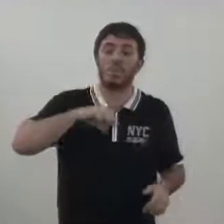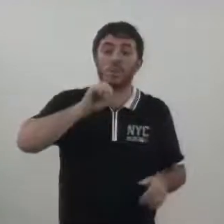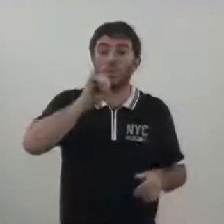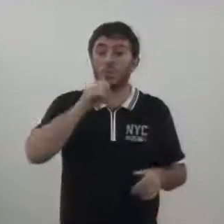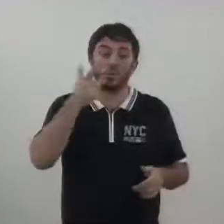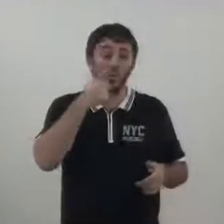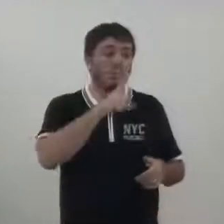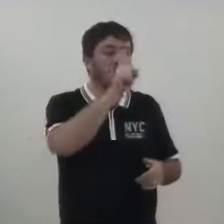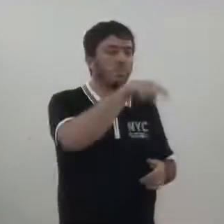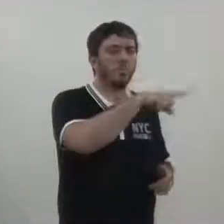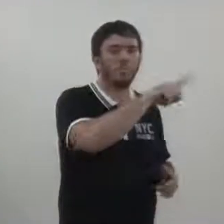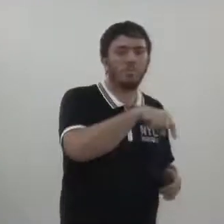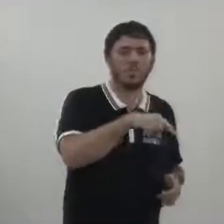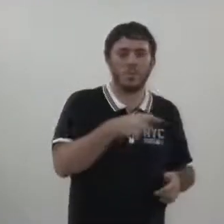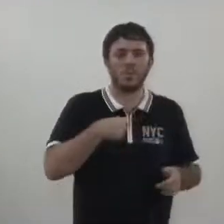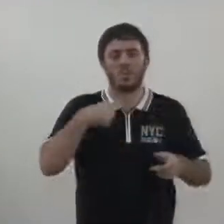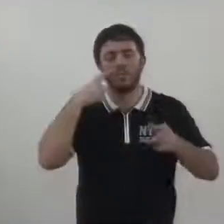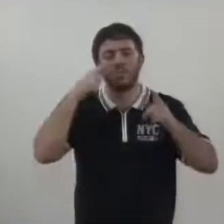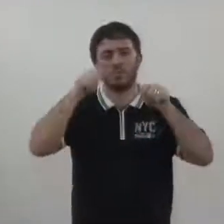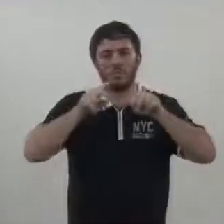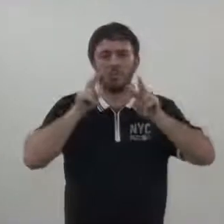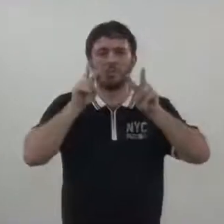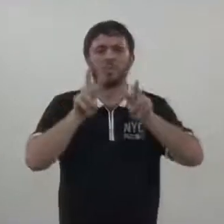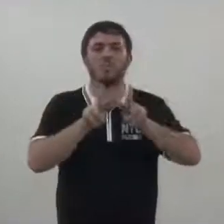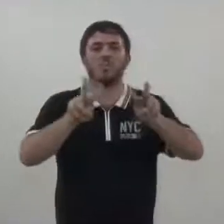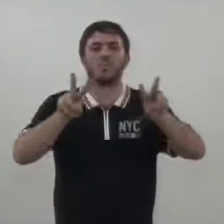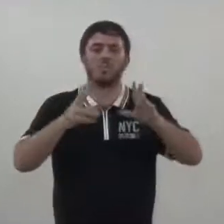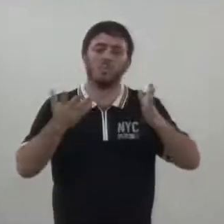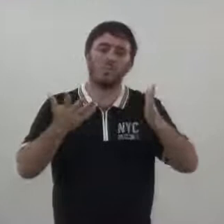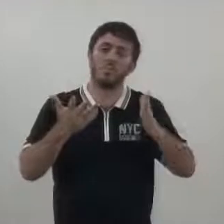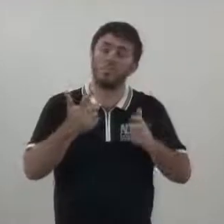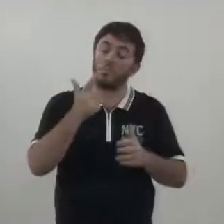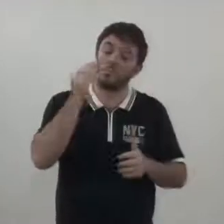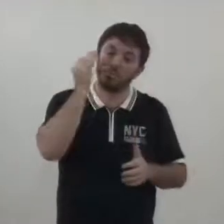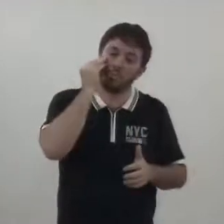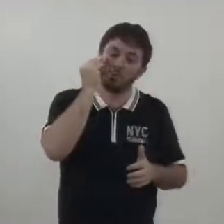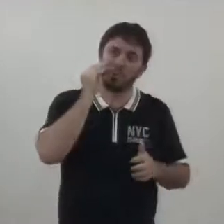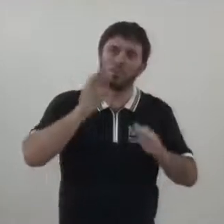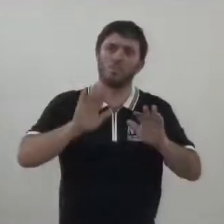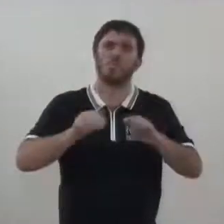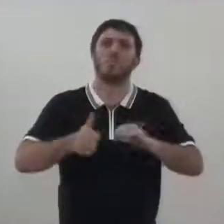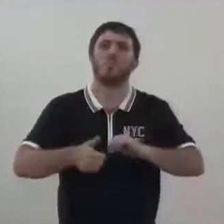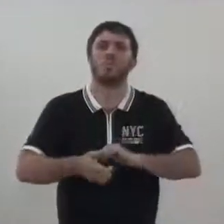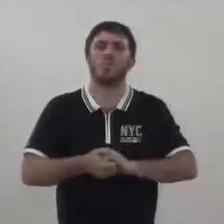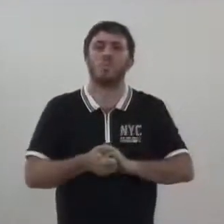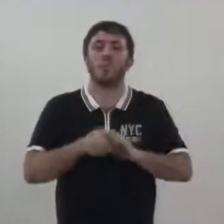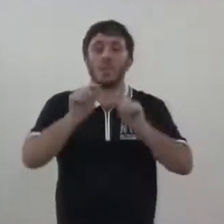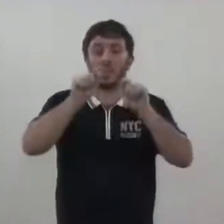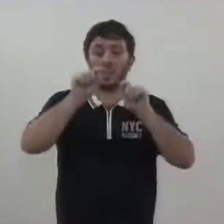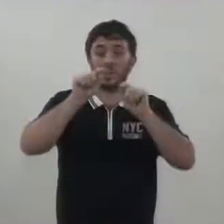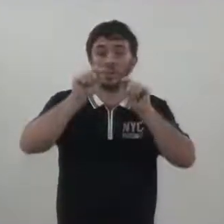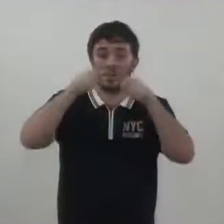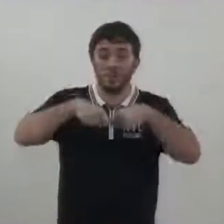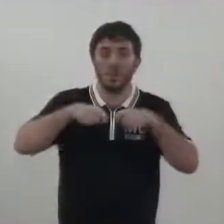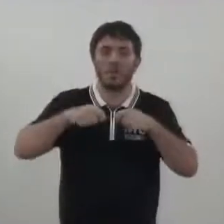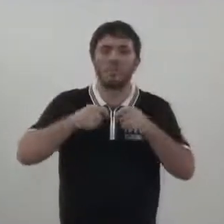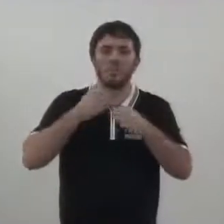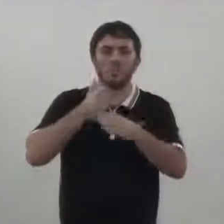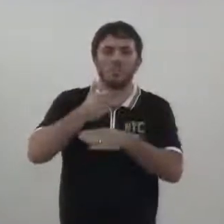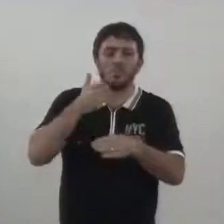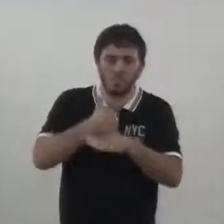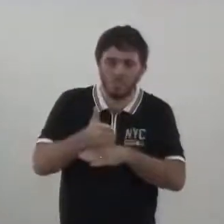desmarcar... Não, não terei como participar. Perfeito. Aqueles que puderem participar, eu acho que é algo